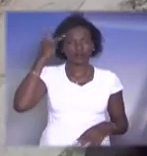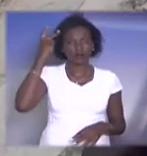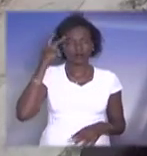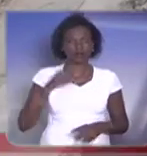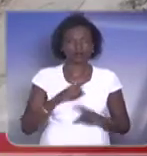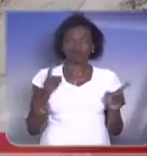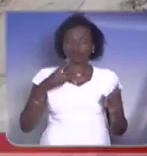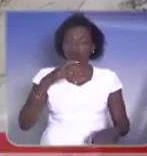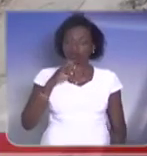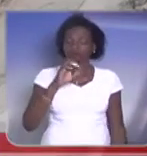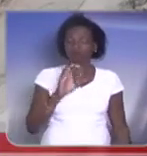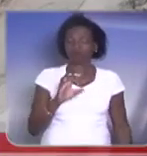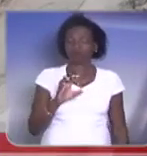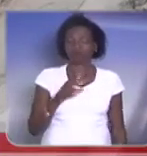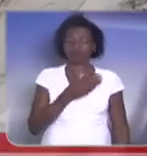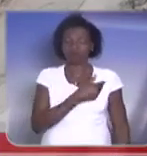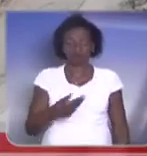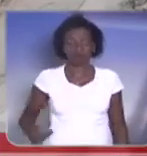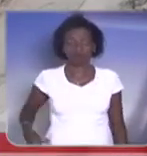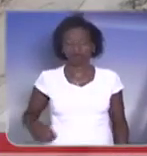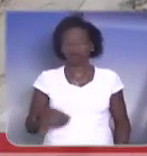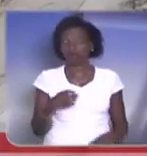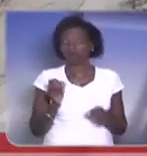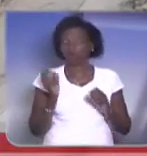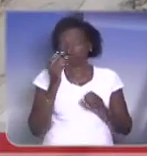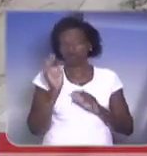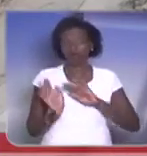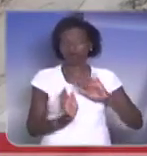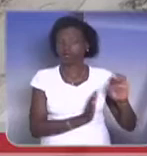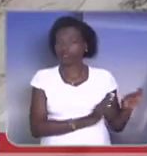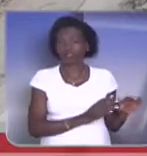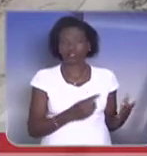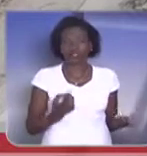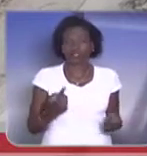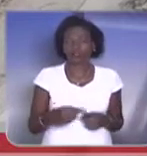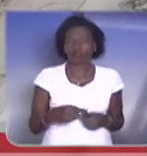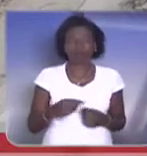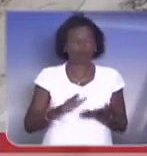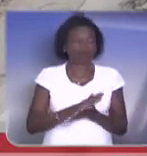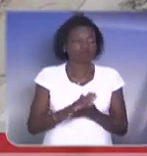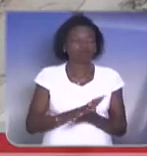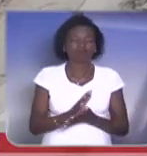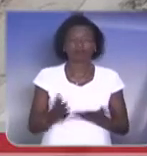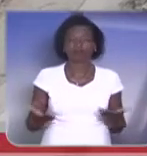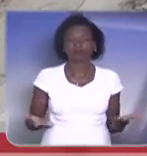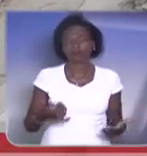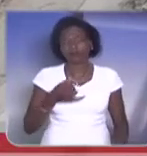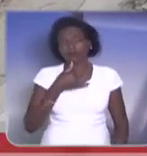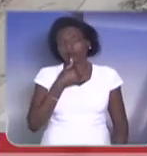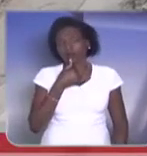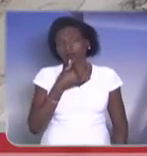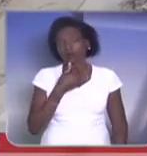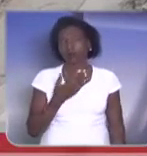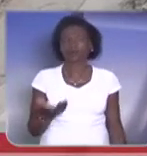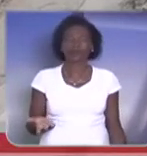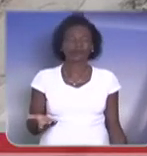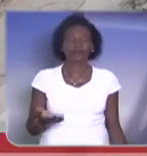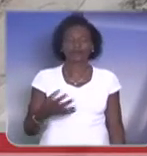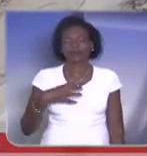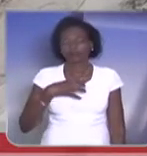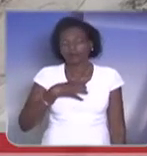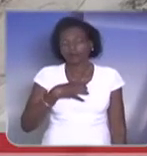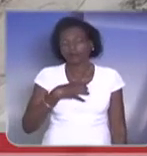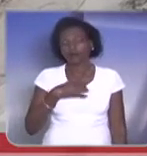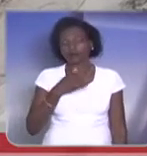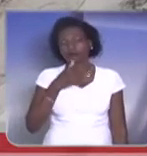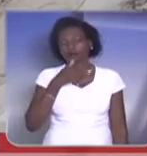não quer saber, não desenvolve o assunto, e fica muito triste essa situação. Então, nosso sentimento a todos os amigos de Conchal, do bombeiro